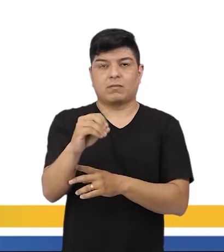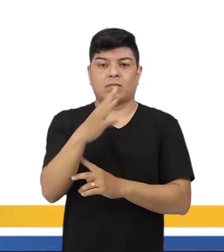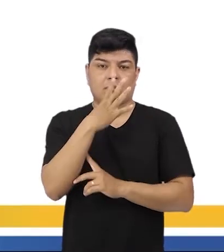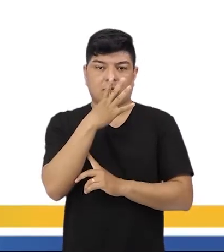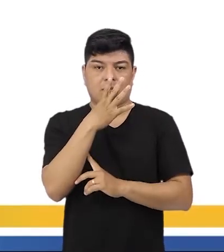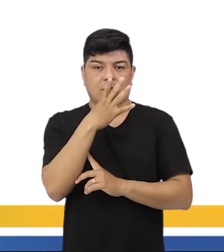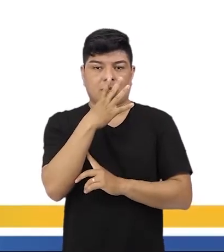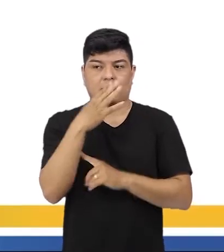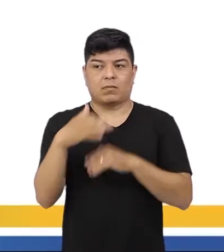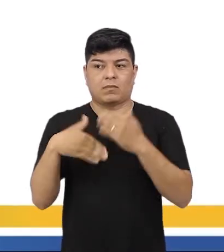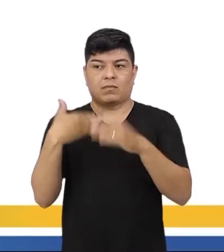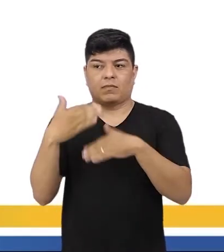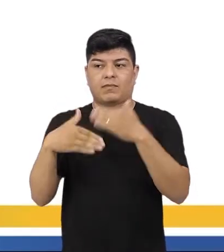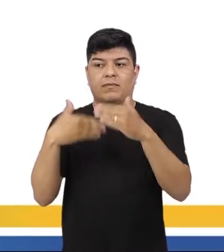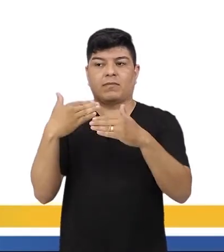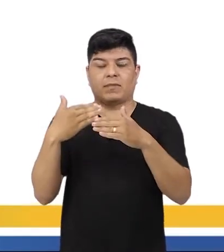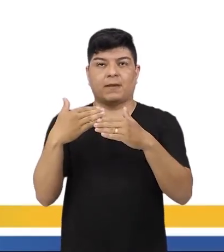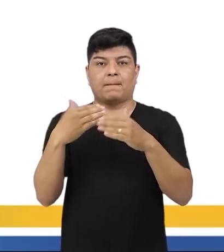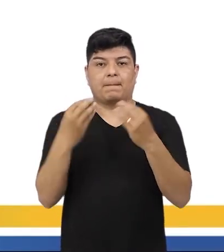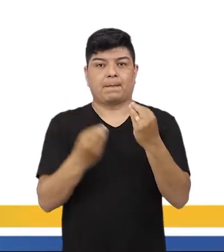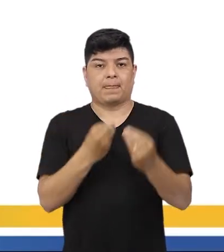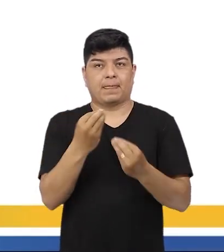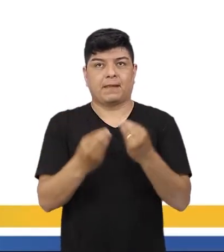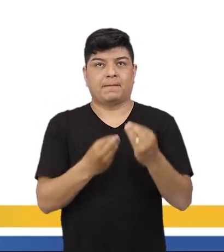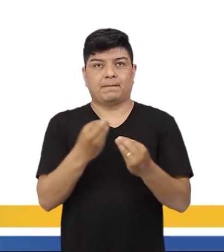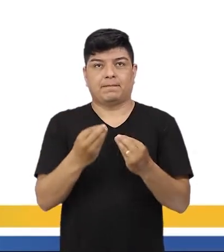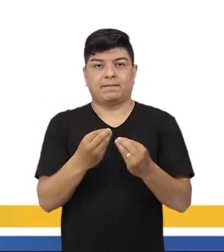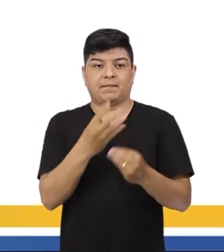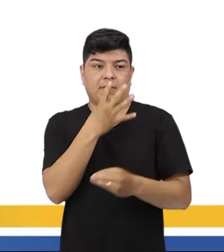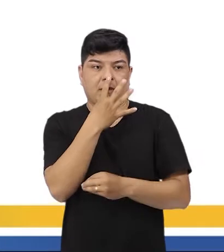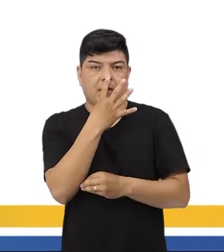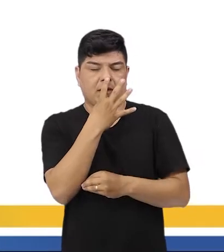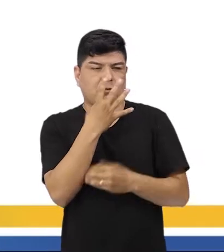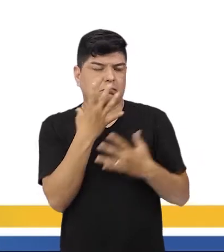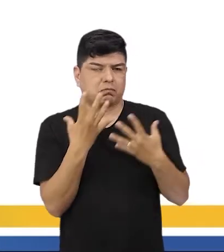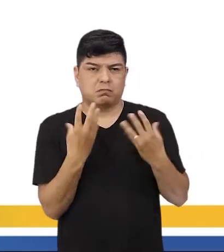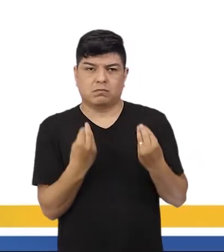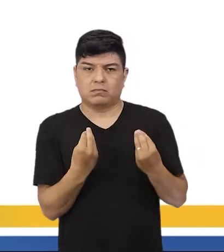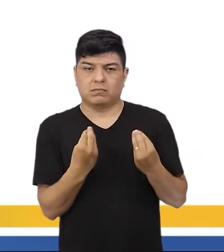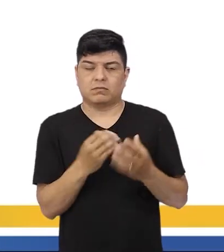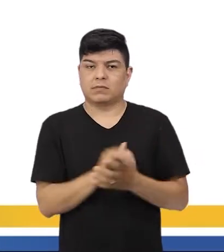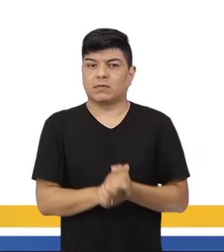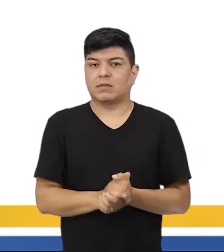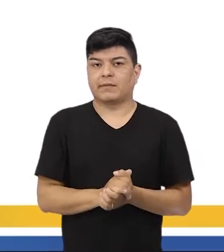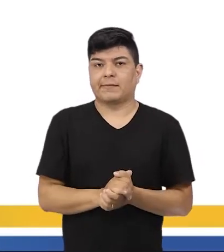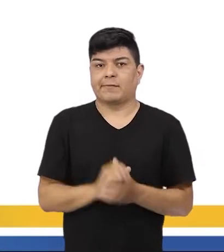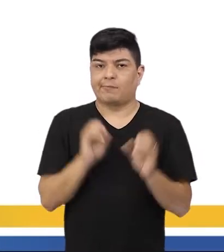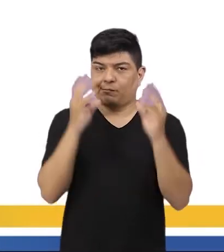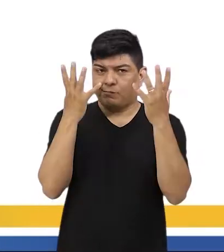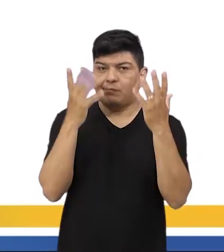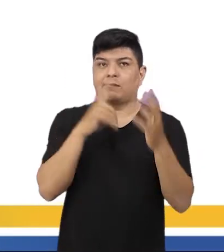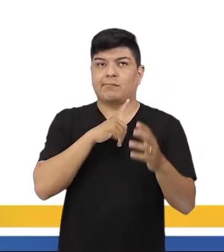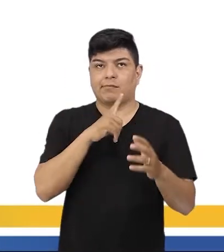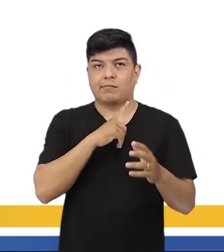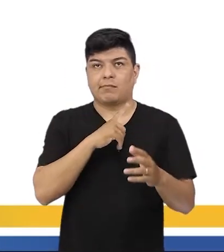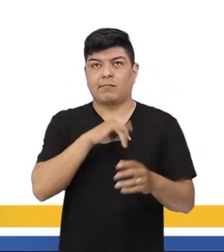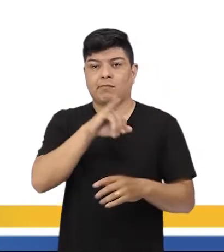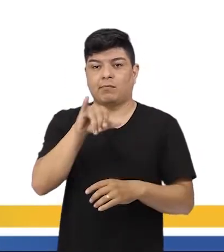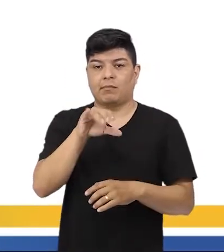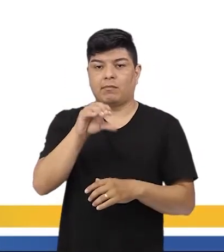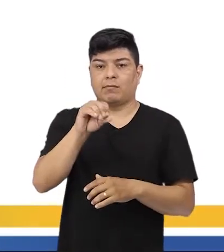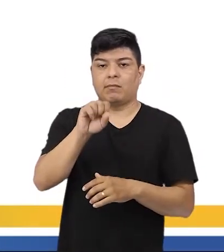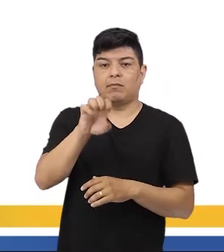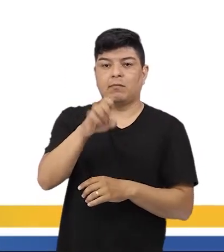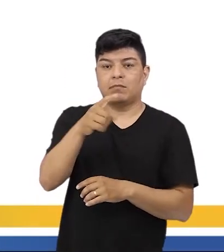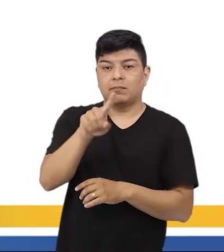assiste esse processo como se fosse assistir num espetáculo, né? Então, a gente tem o autor José Murilo